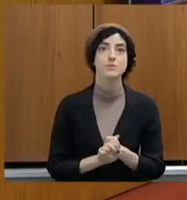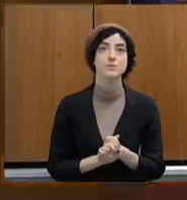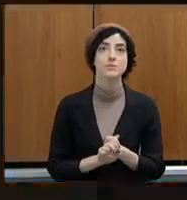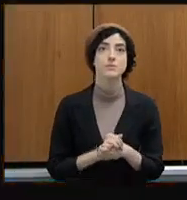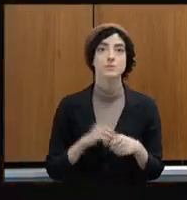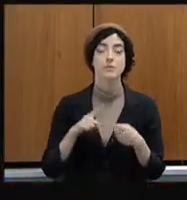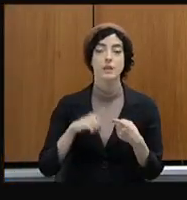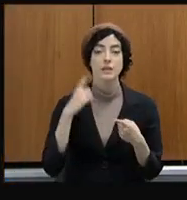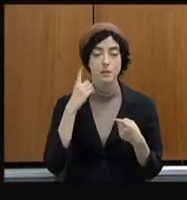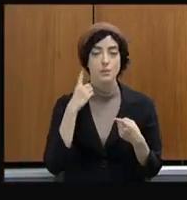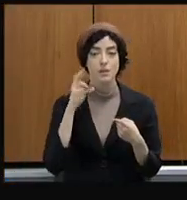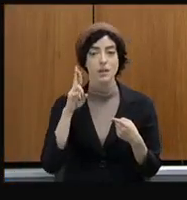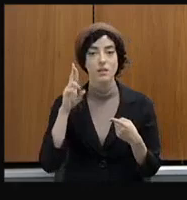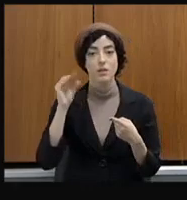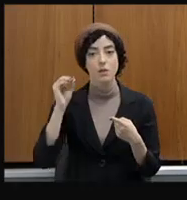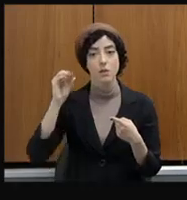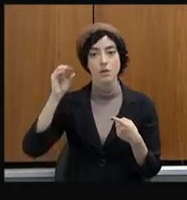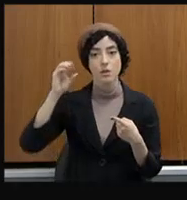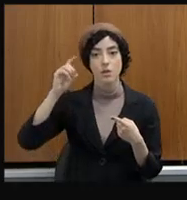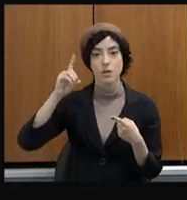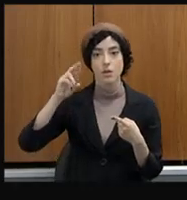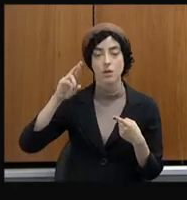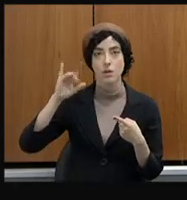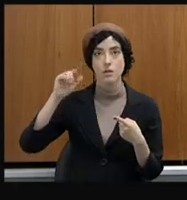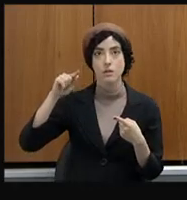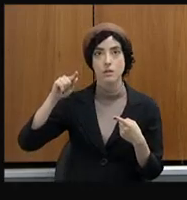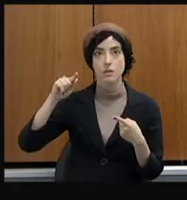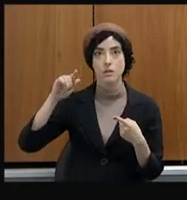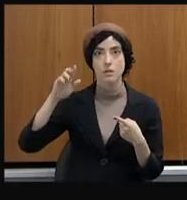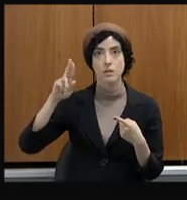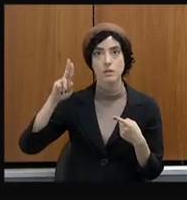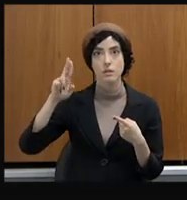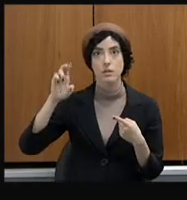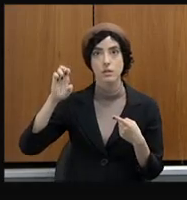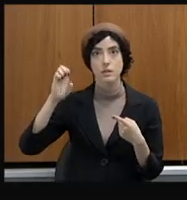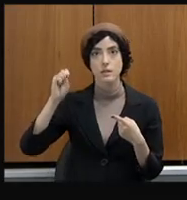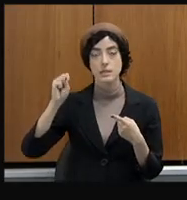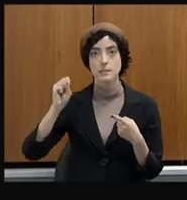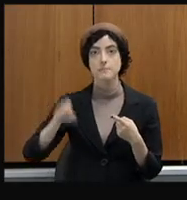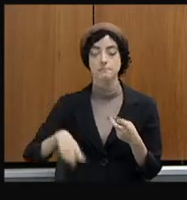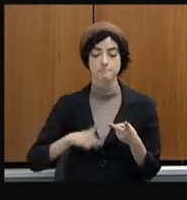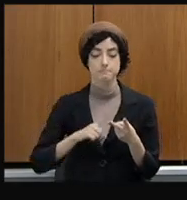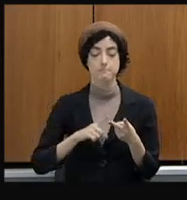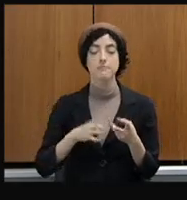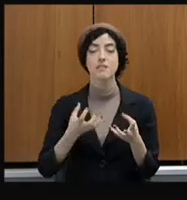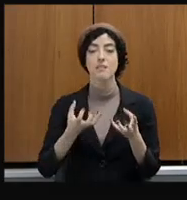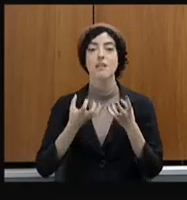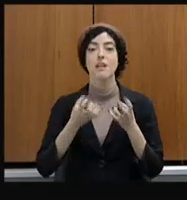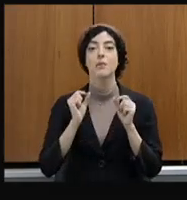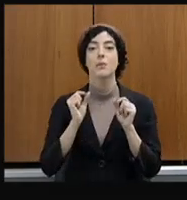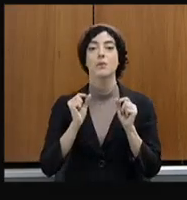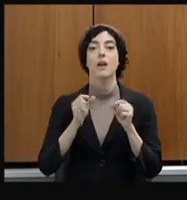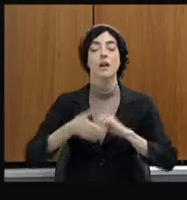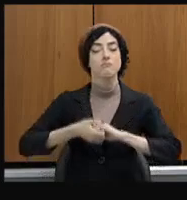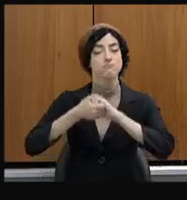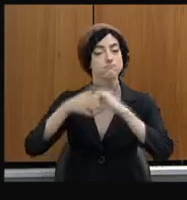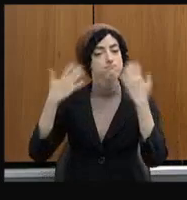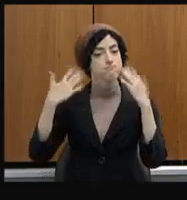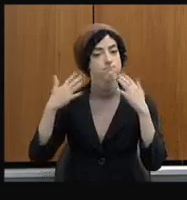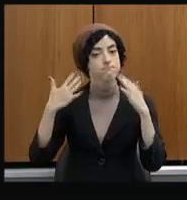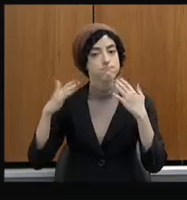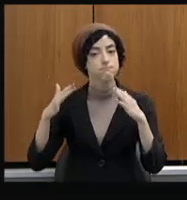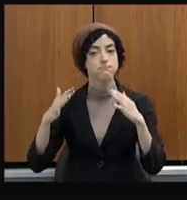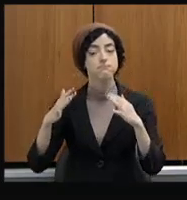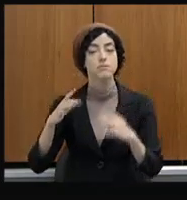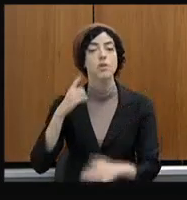deputado Bruno Eng pela expressiva votação e pela reeleição. Tenho certeza de que ele será de